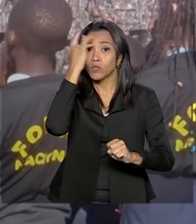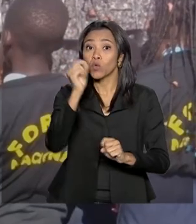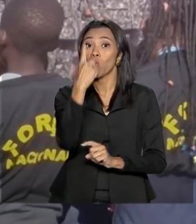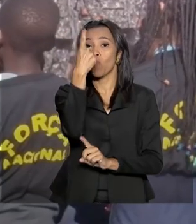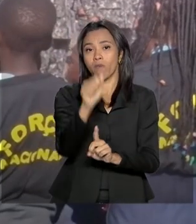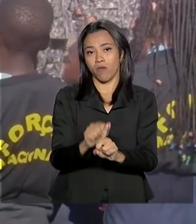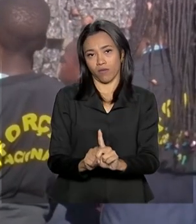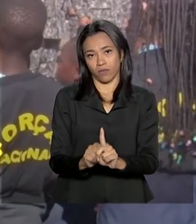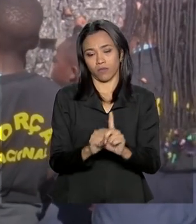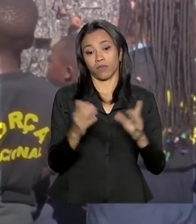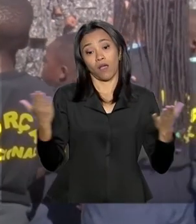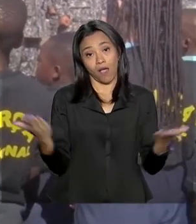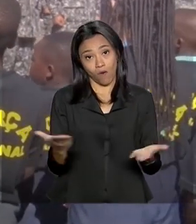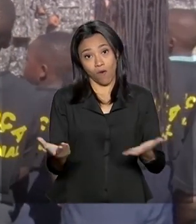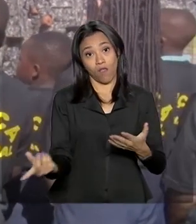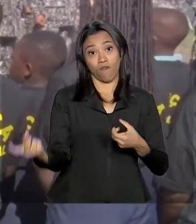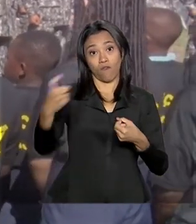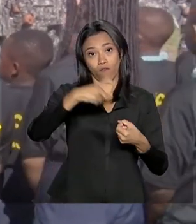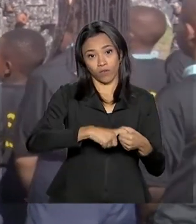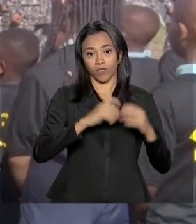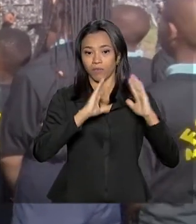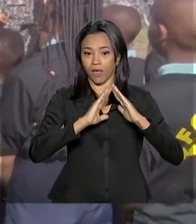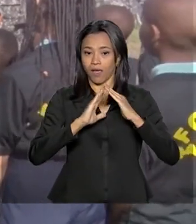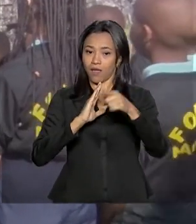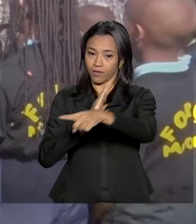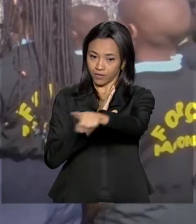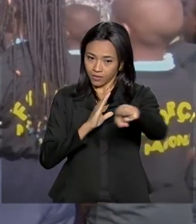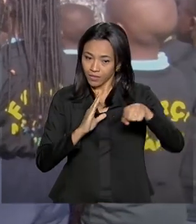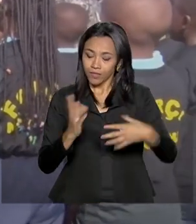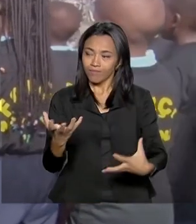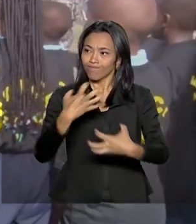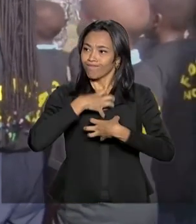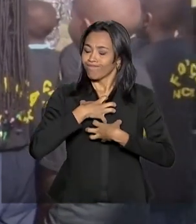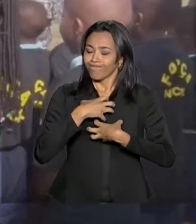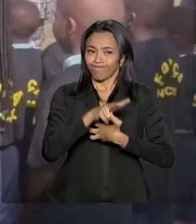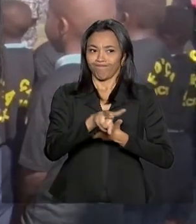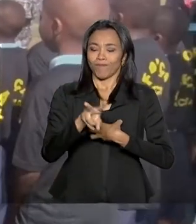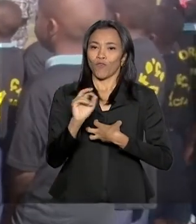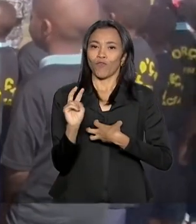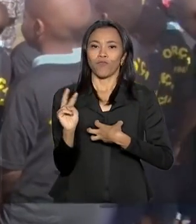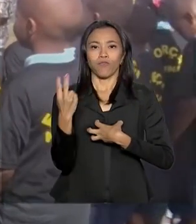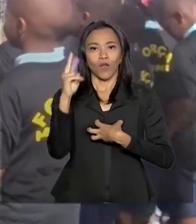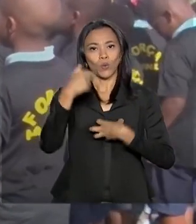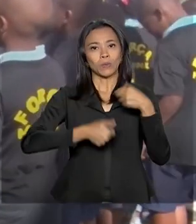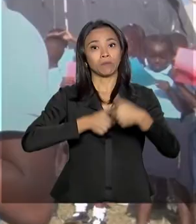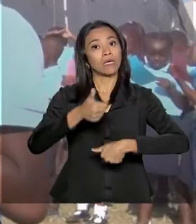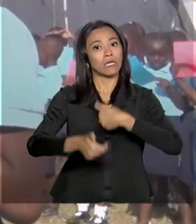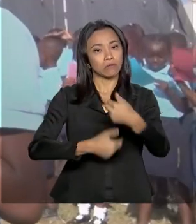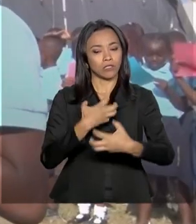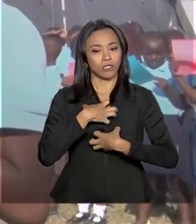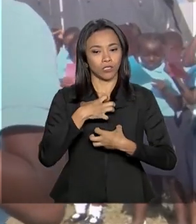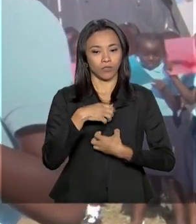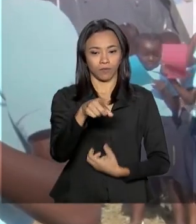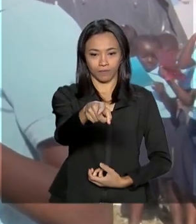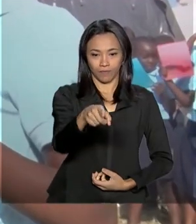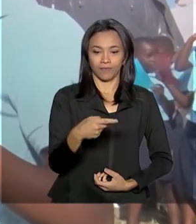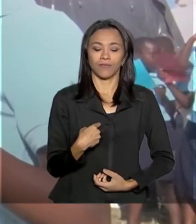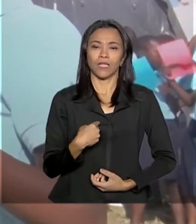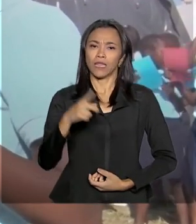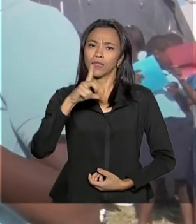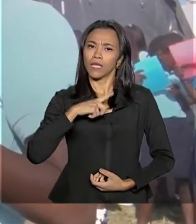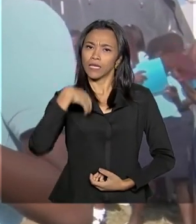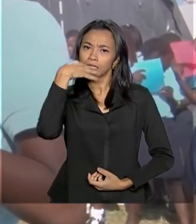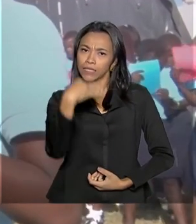Agora, ao retornar para casa, eles sentiram o valor maior deste trabalho. Tenha a certeza